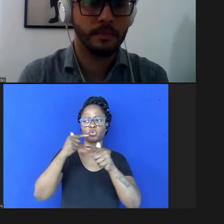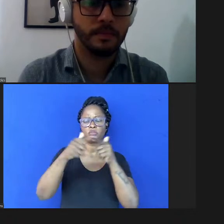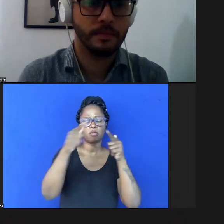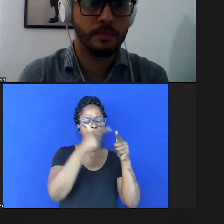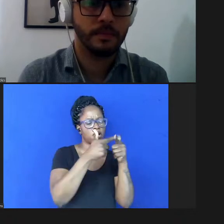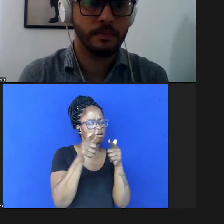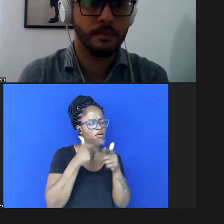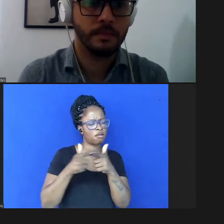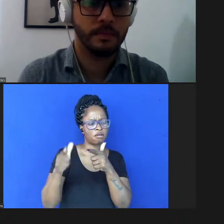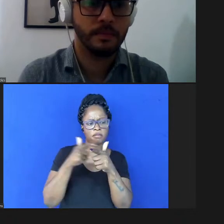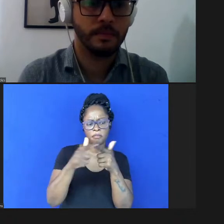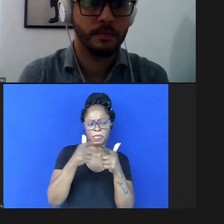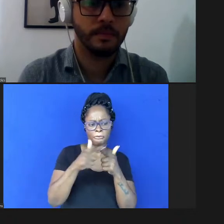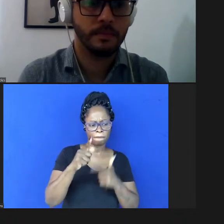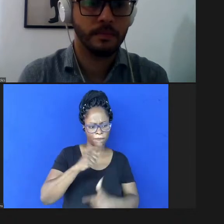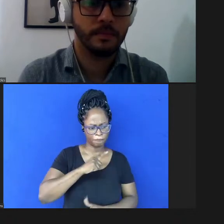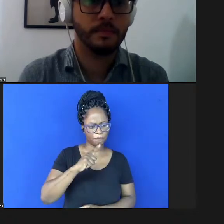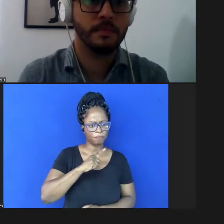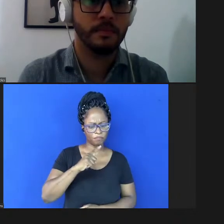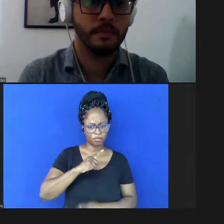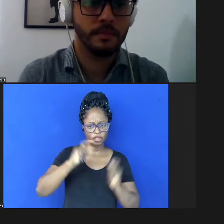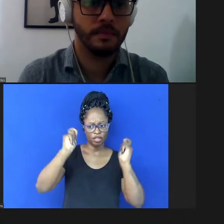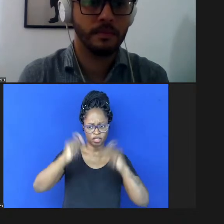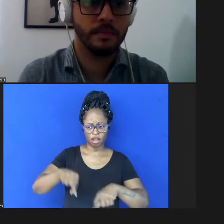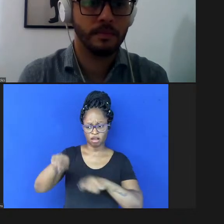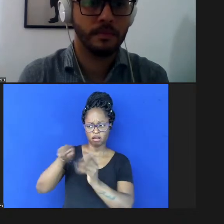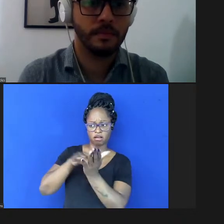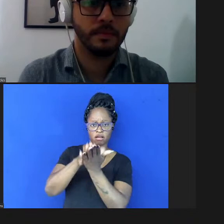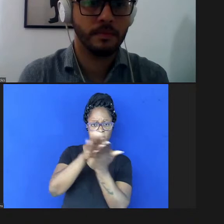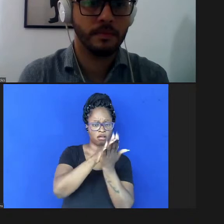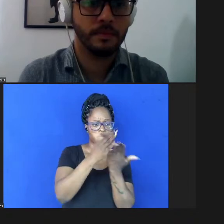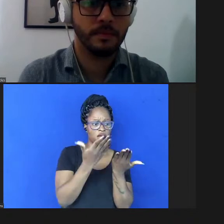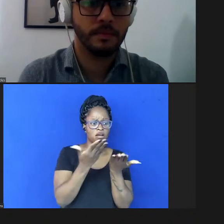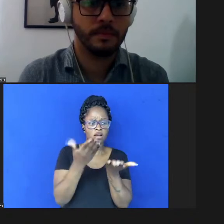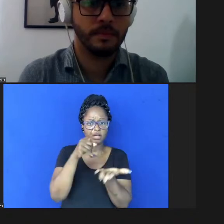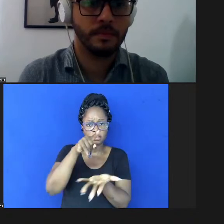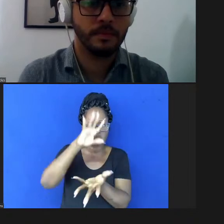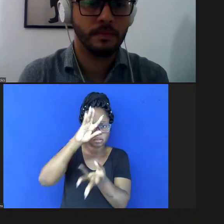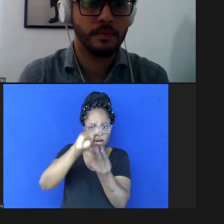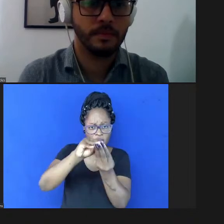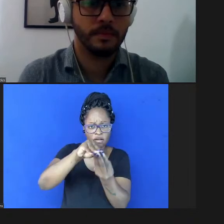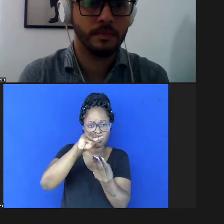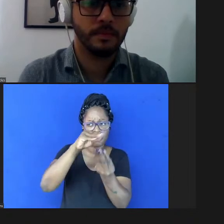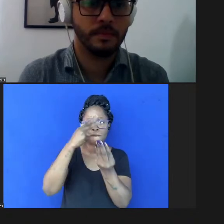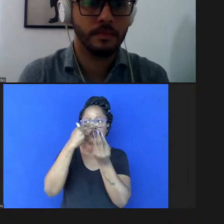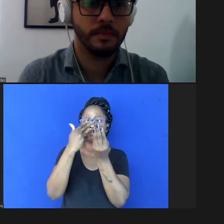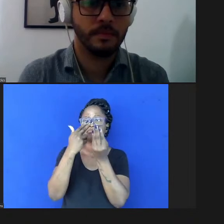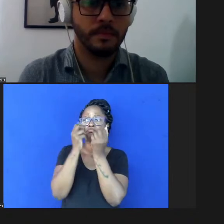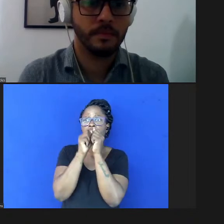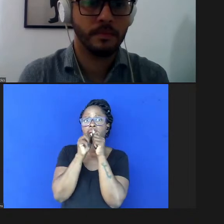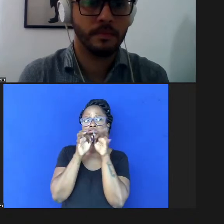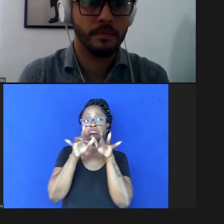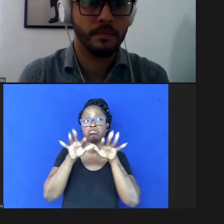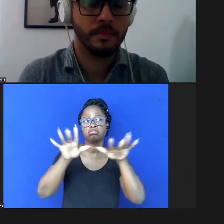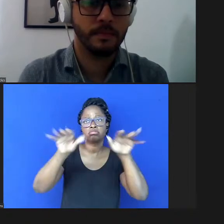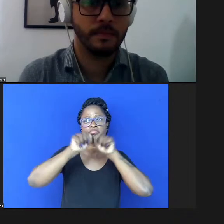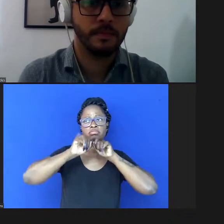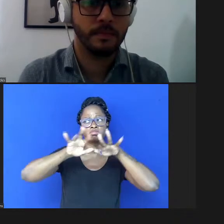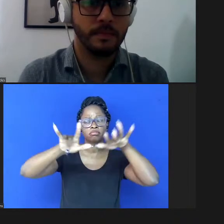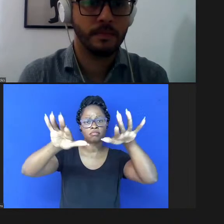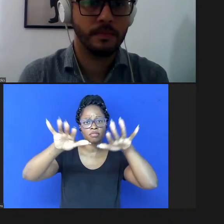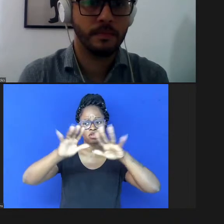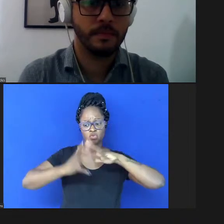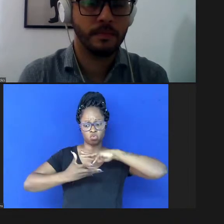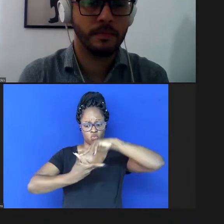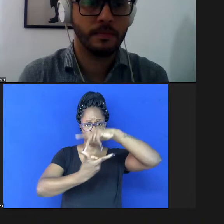estivessem com os editores e isso então se tornou amplamente disseminado no mundo todo